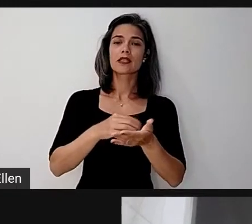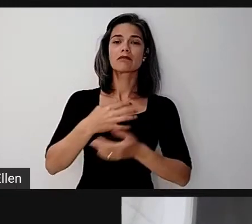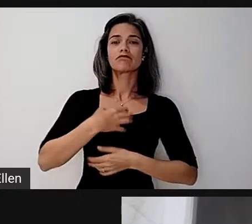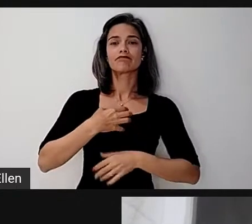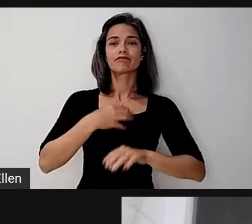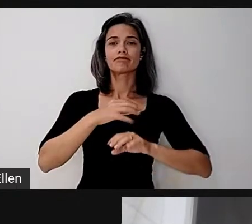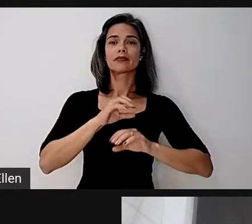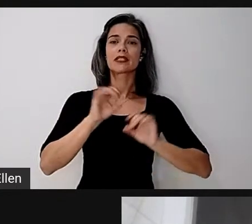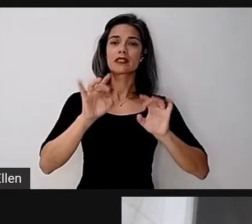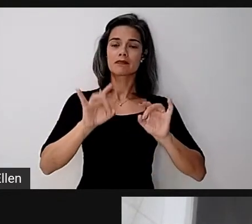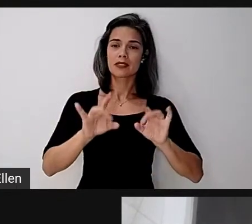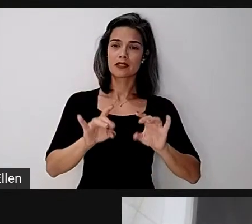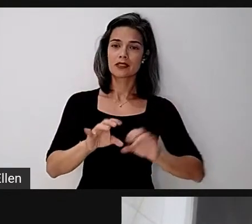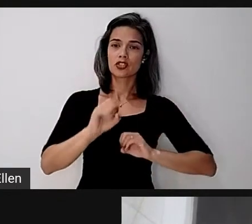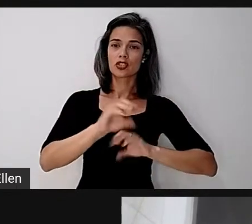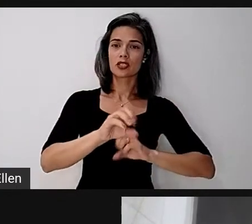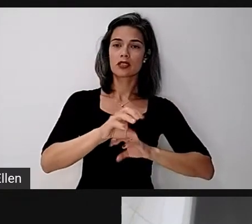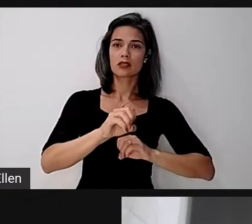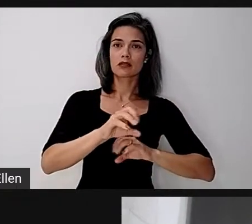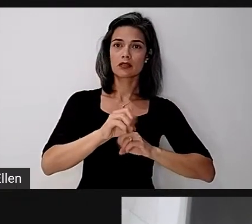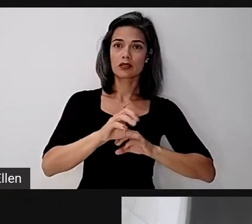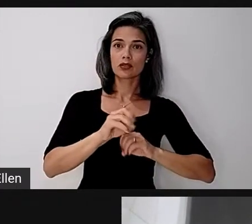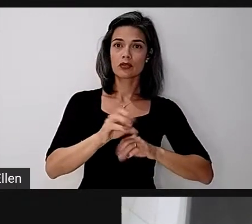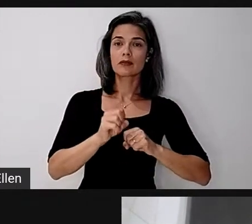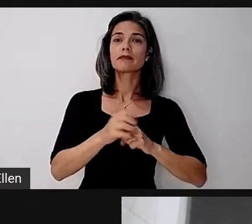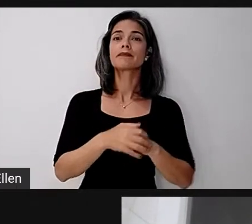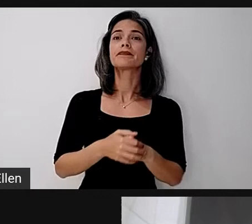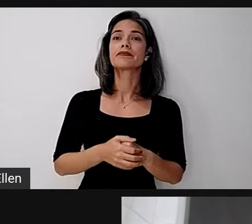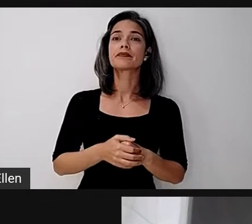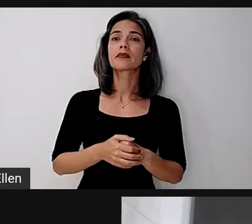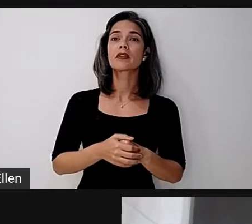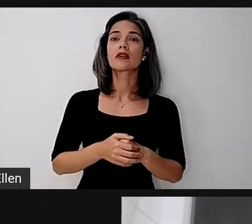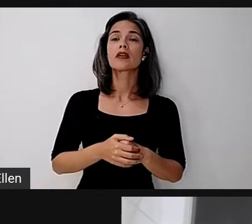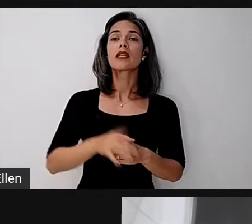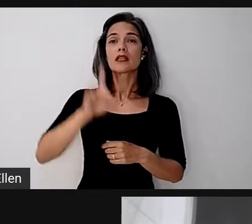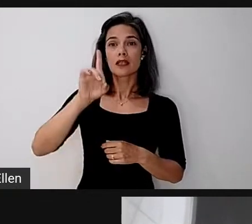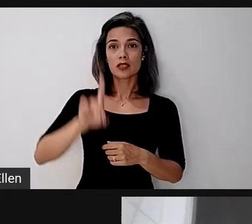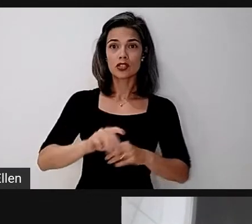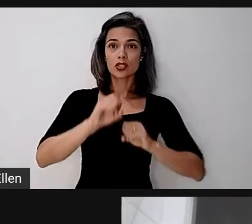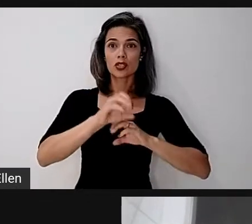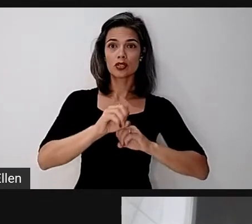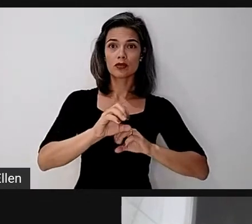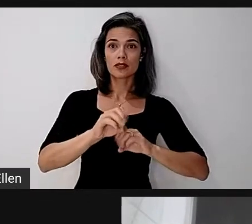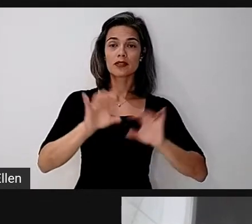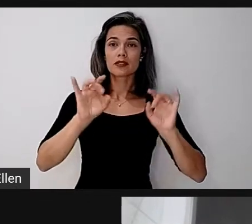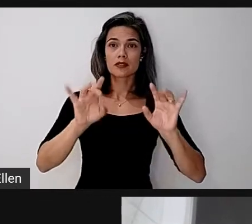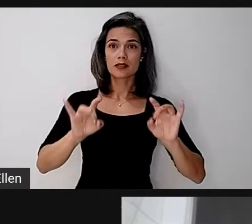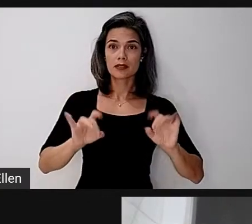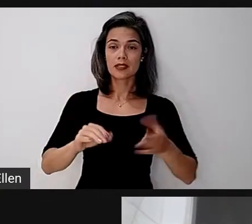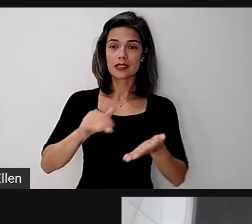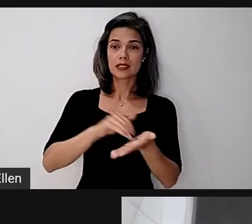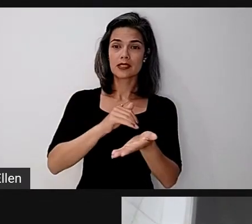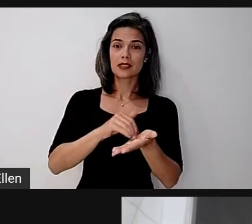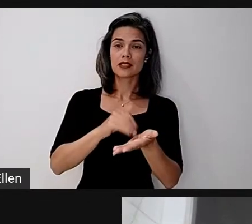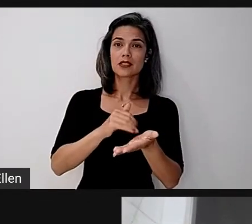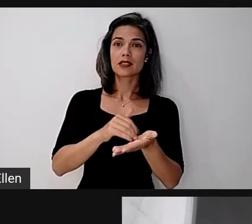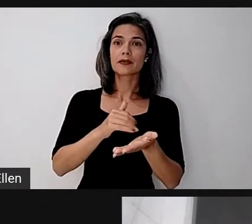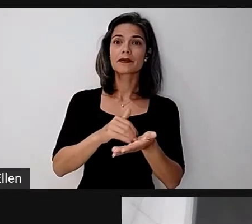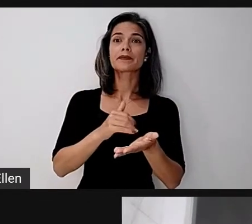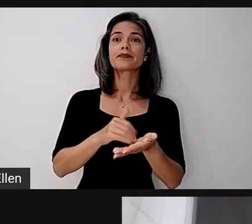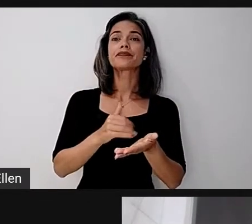e tecnologias assistivas, da diretoria de educação especial, da secretaria de modalidades